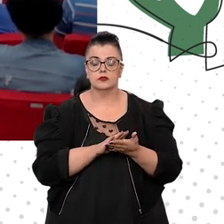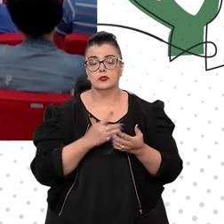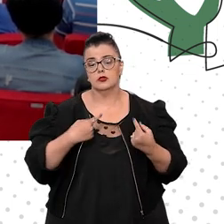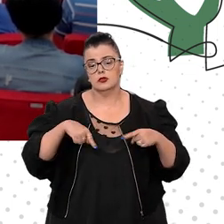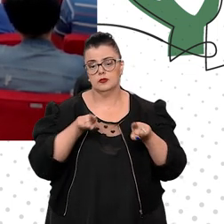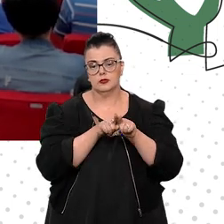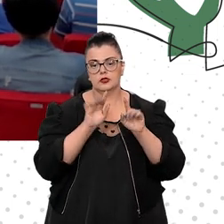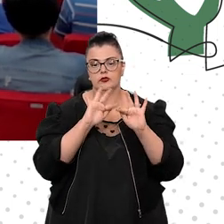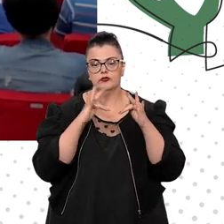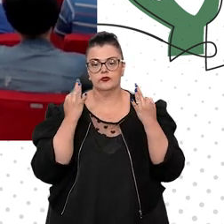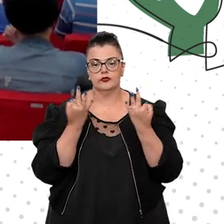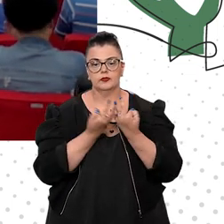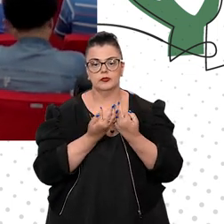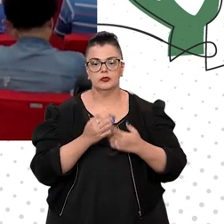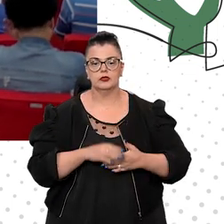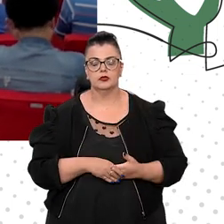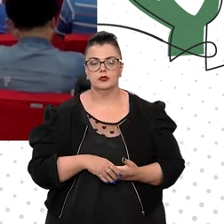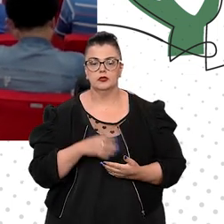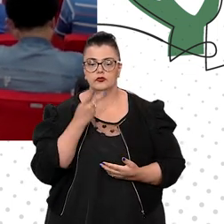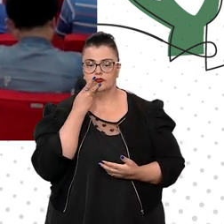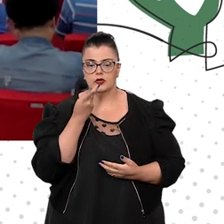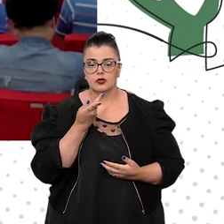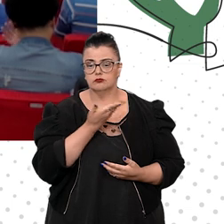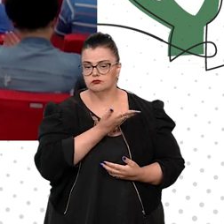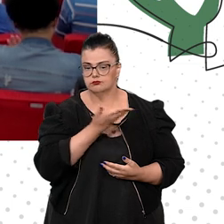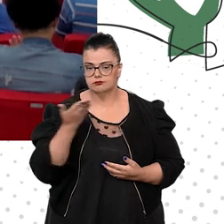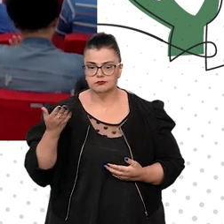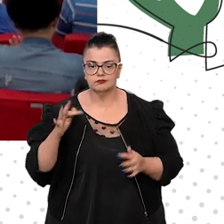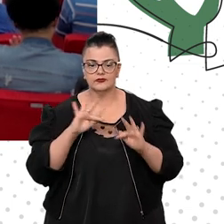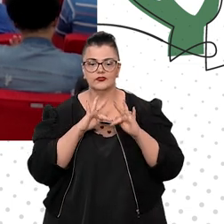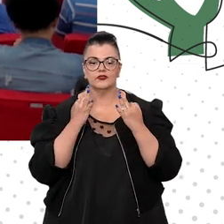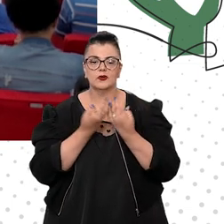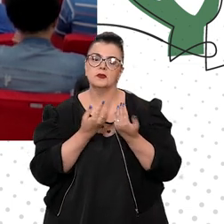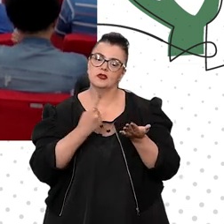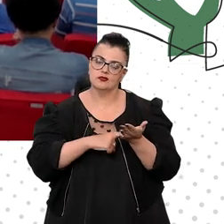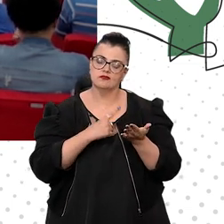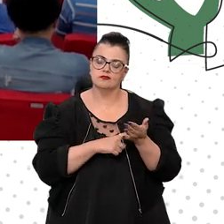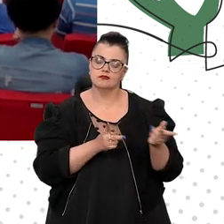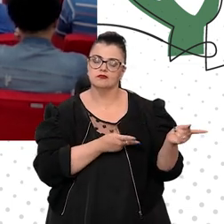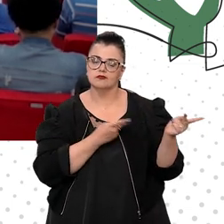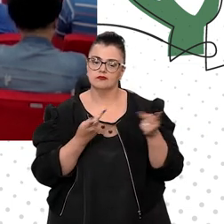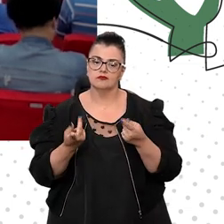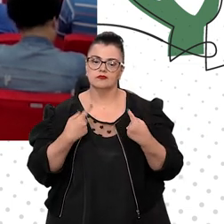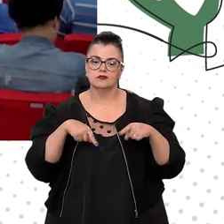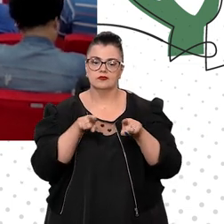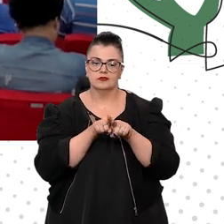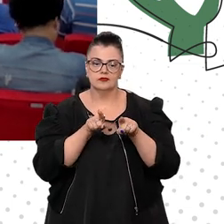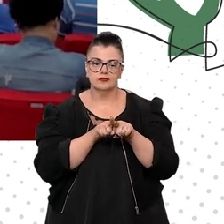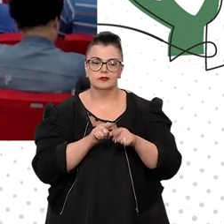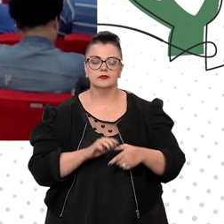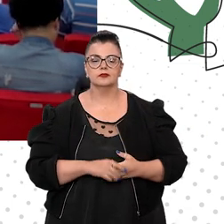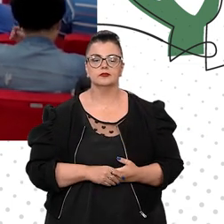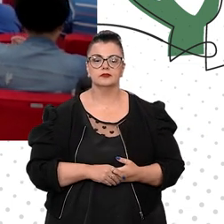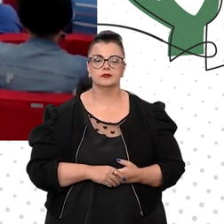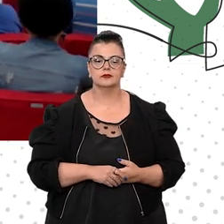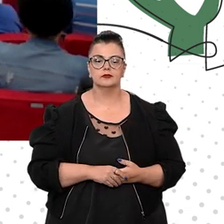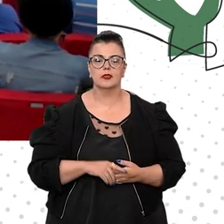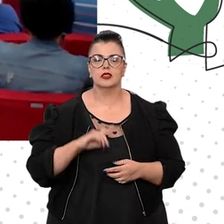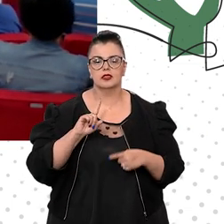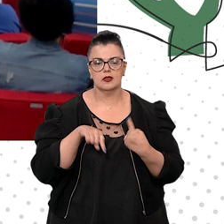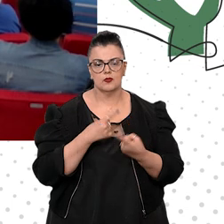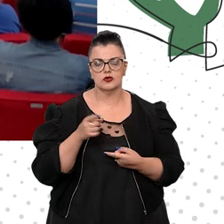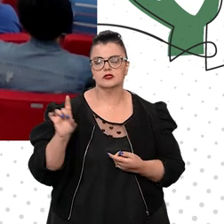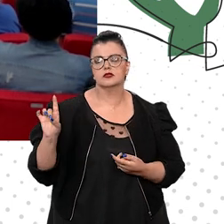familiares. Eu pedi que os familiares fossem convidados também. E depois, cada um vai